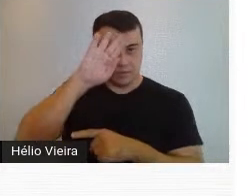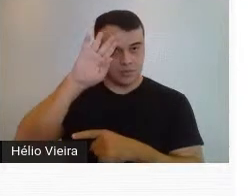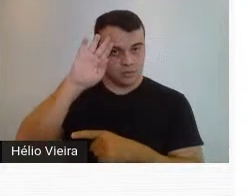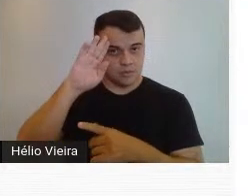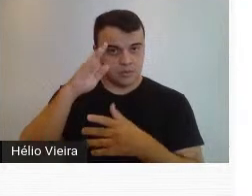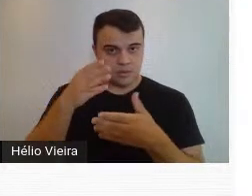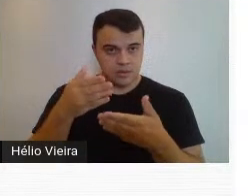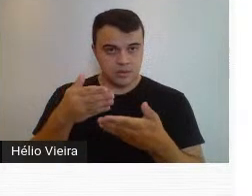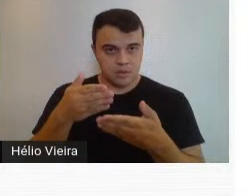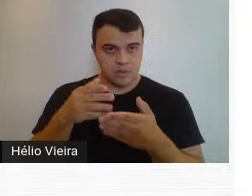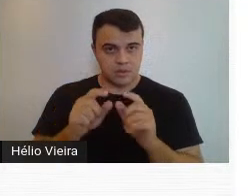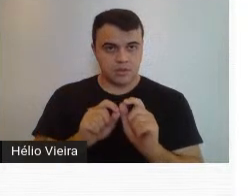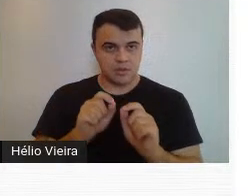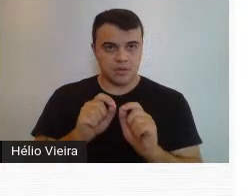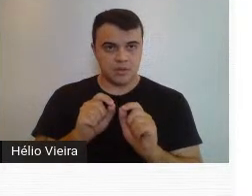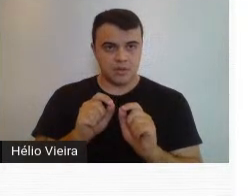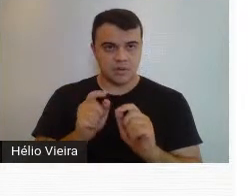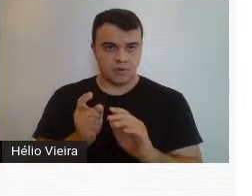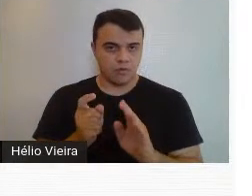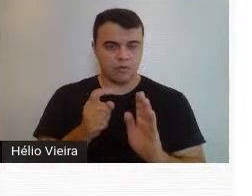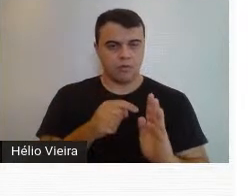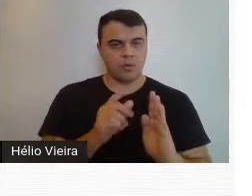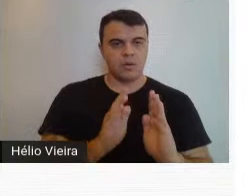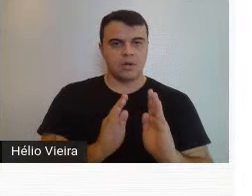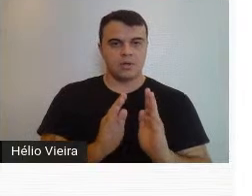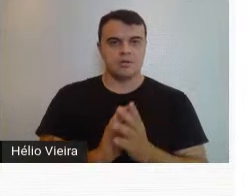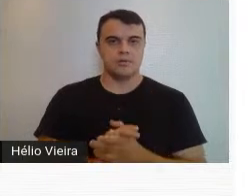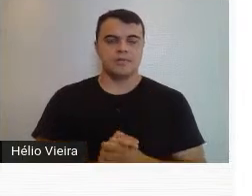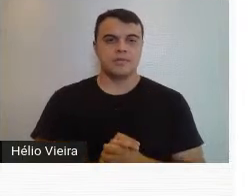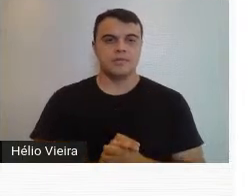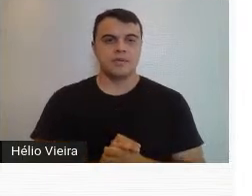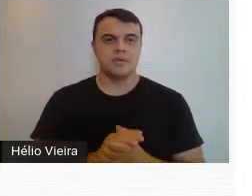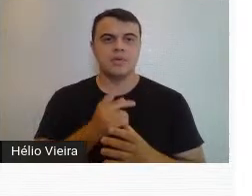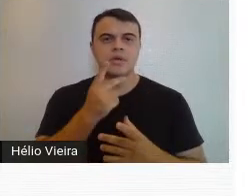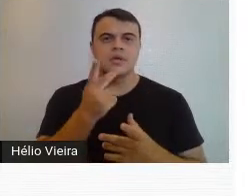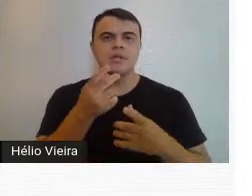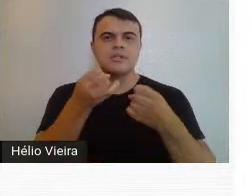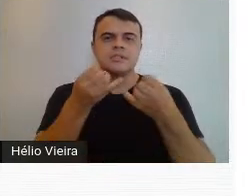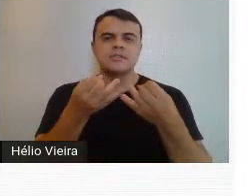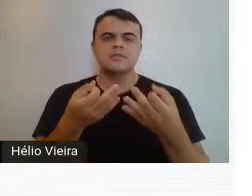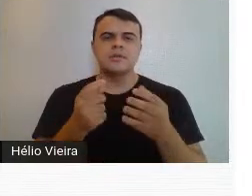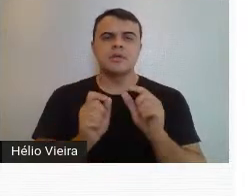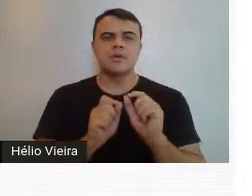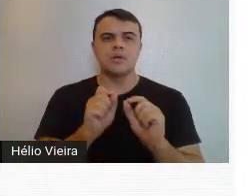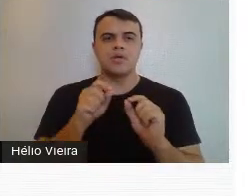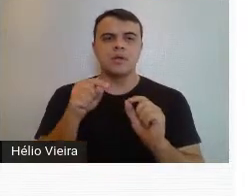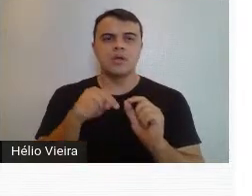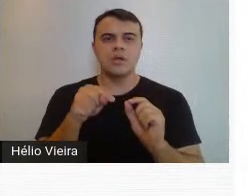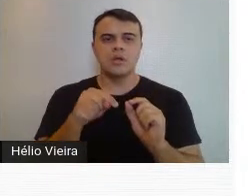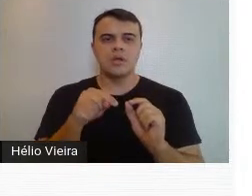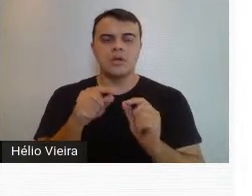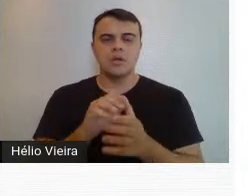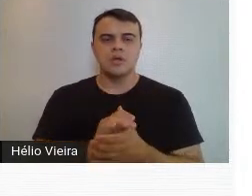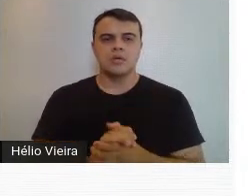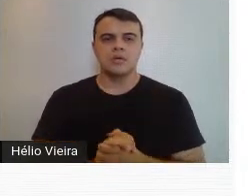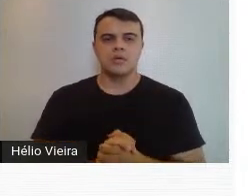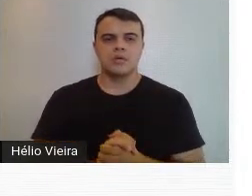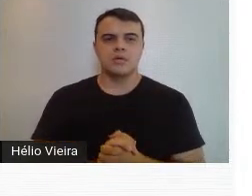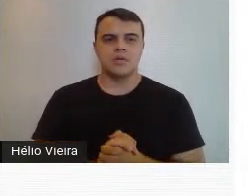A Pampulha, só quero voltar um pouquinho na igrejinha para comentar esse vínculo do